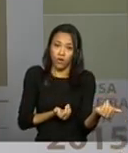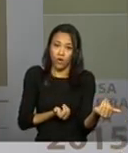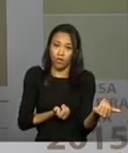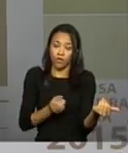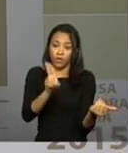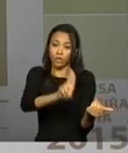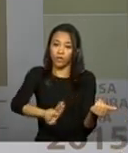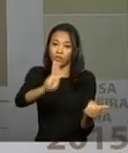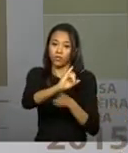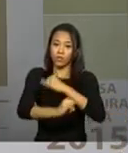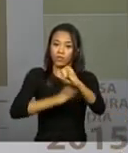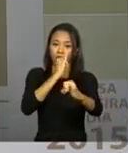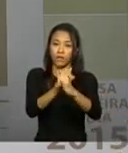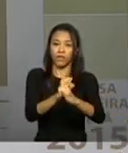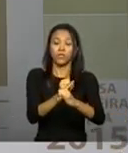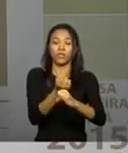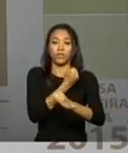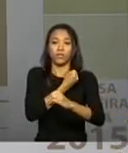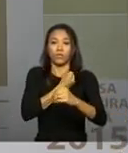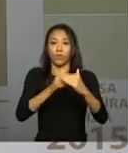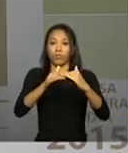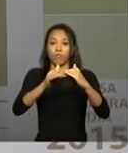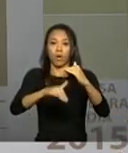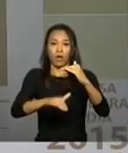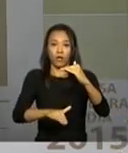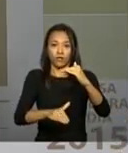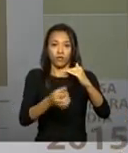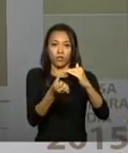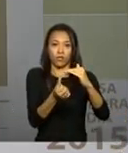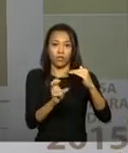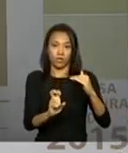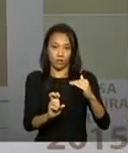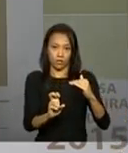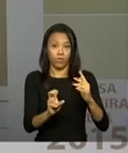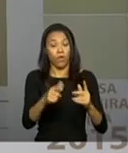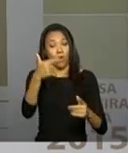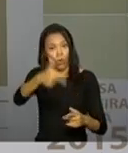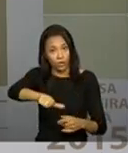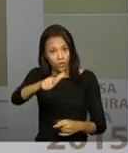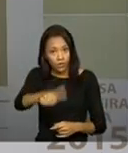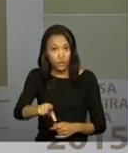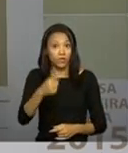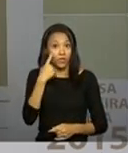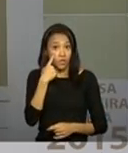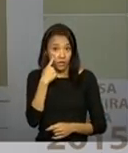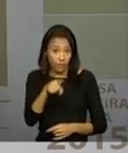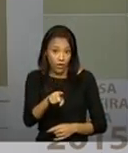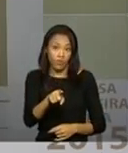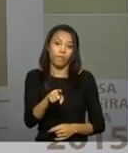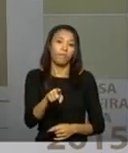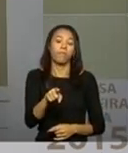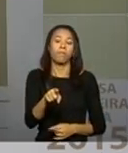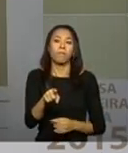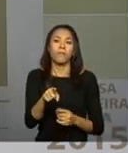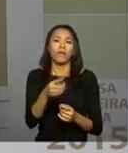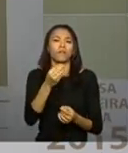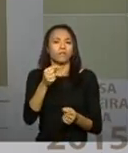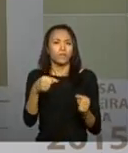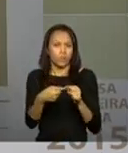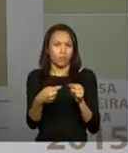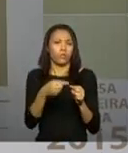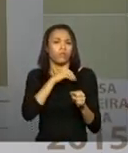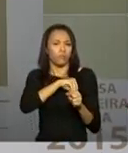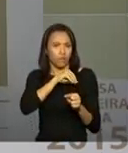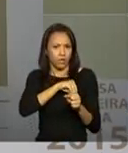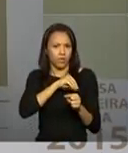imaginado, e um número muito baixo de acima de 65. De novo, você tem aqui uma questão de faixa de renda, e